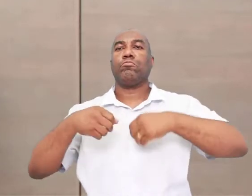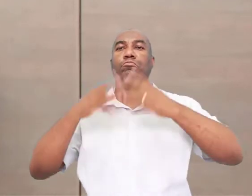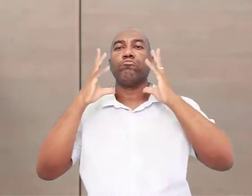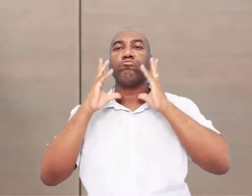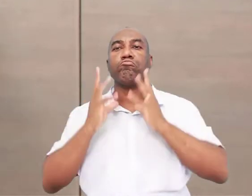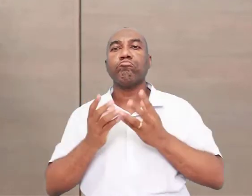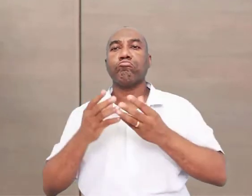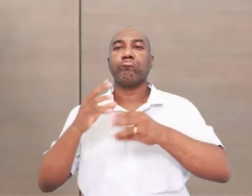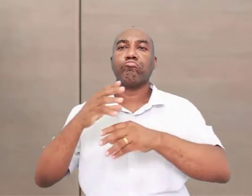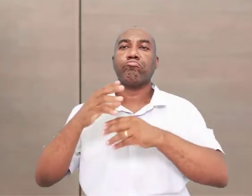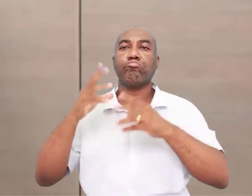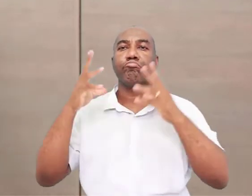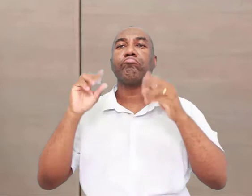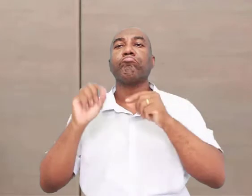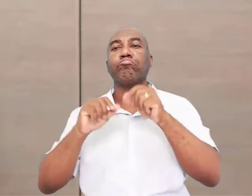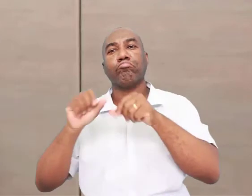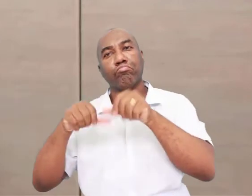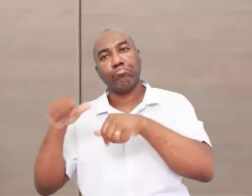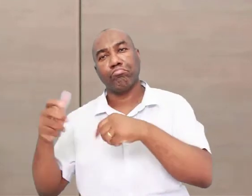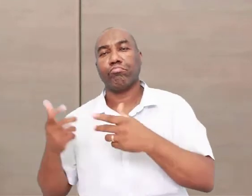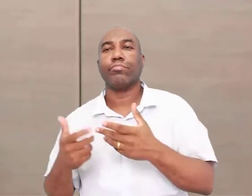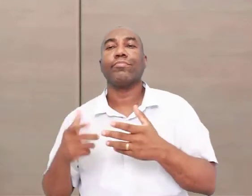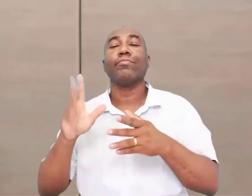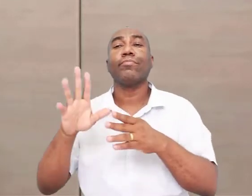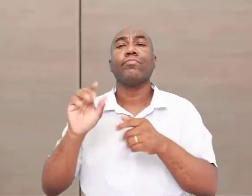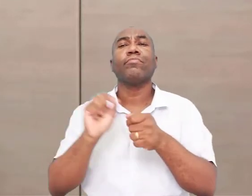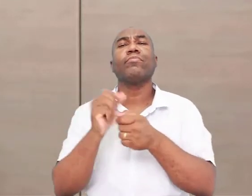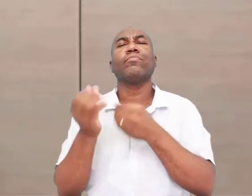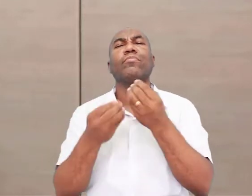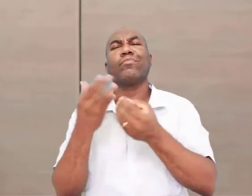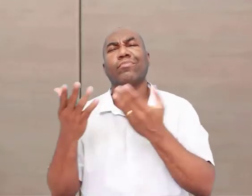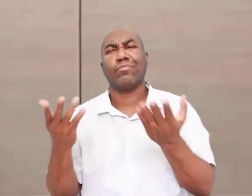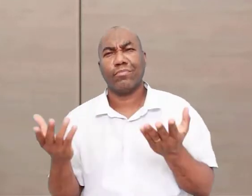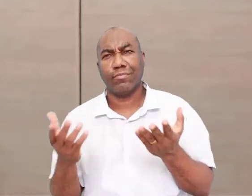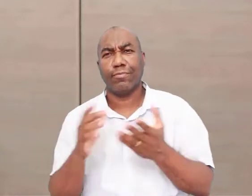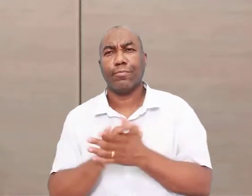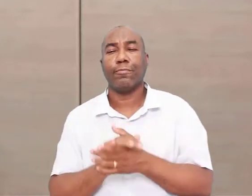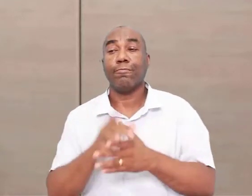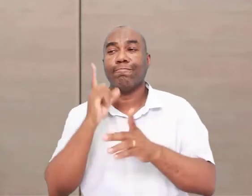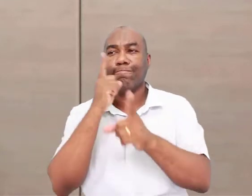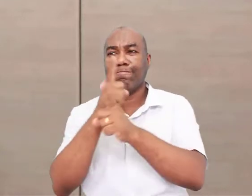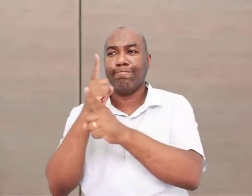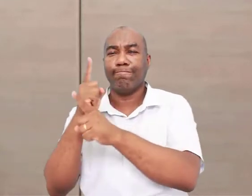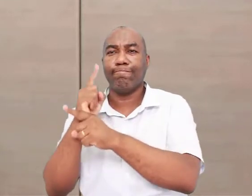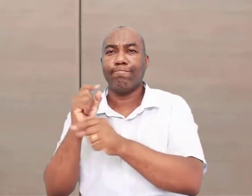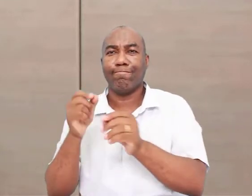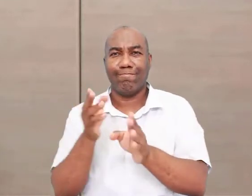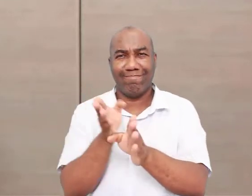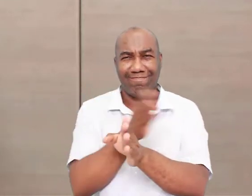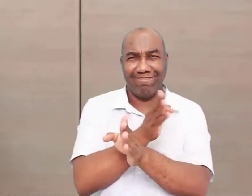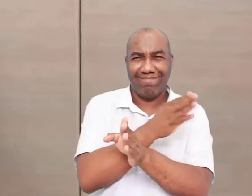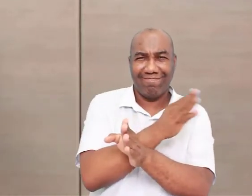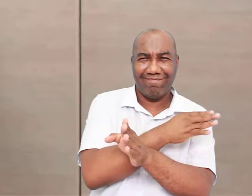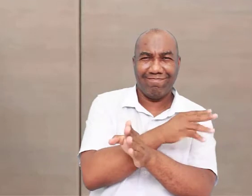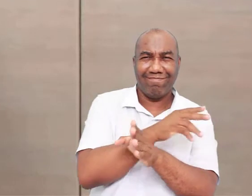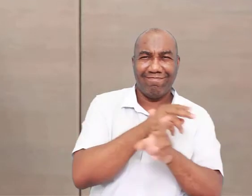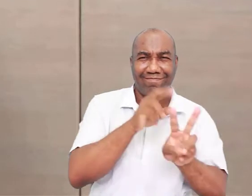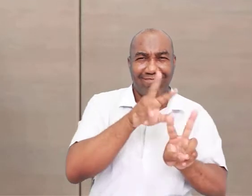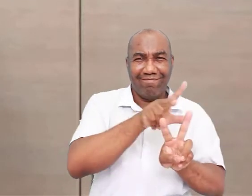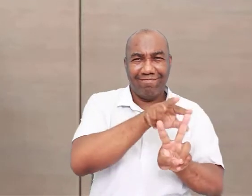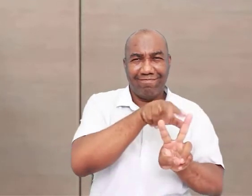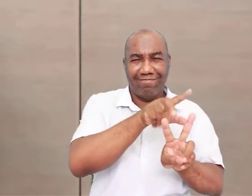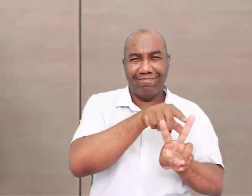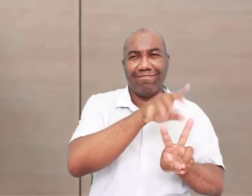a natureza. Então, qual vai ser a grande descoberta do Paleolítico, da Idade da Pedra